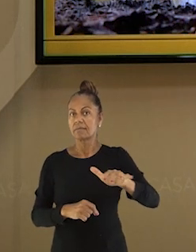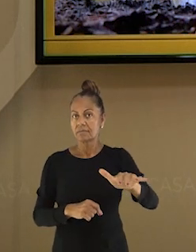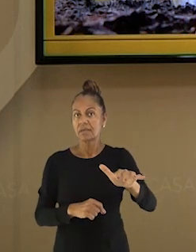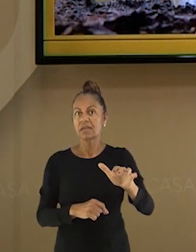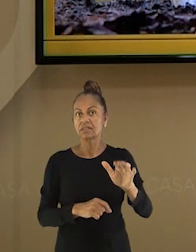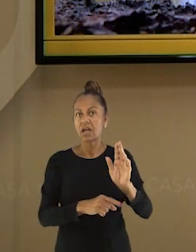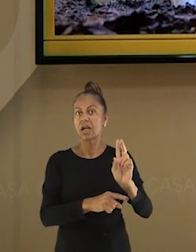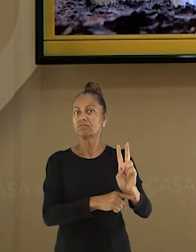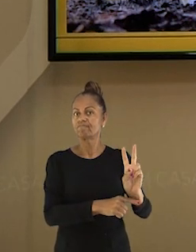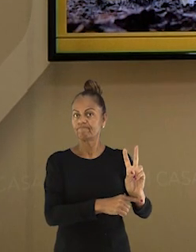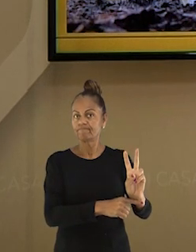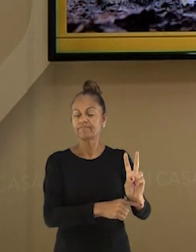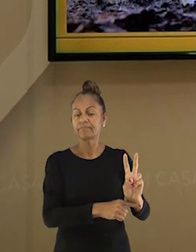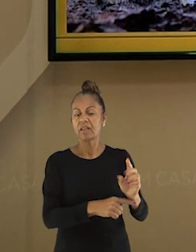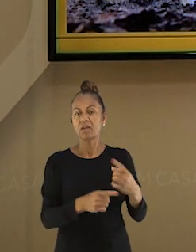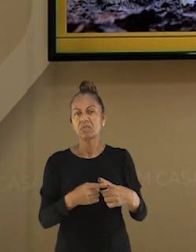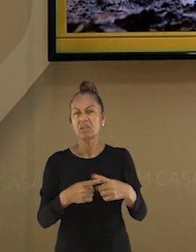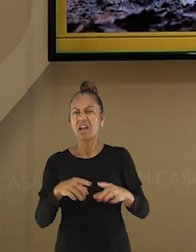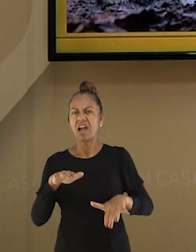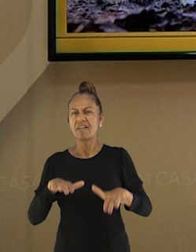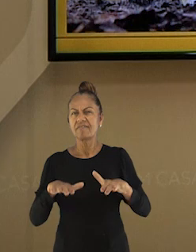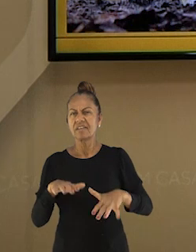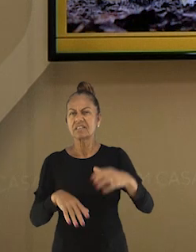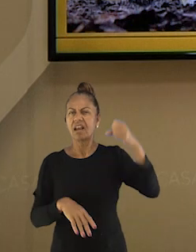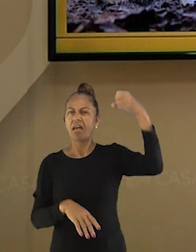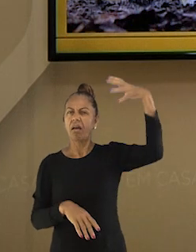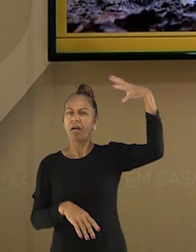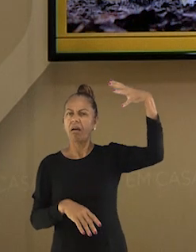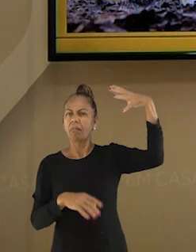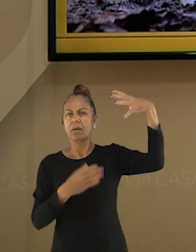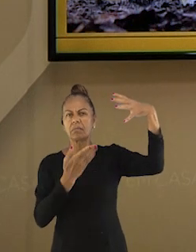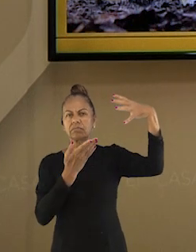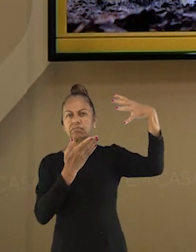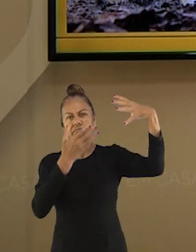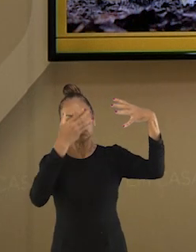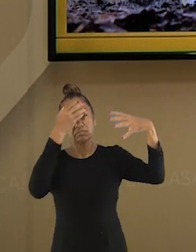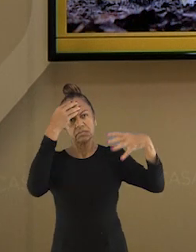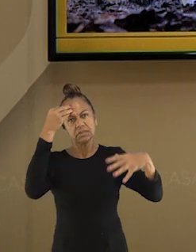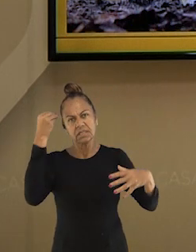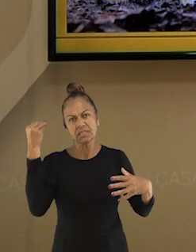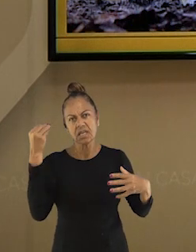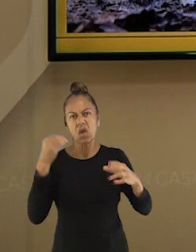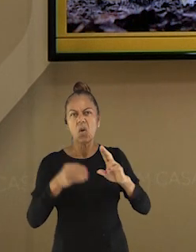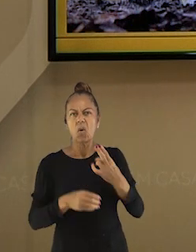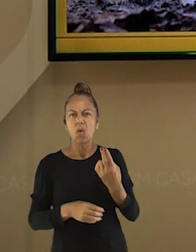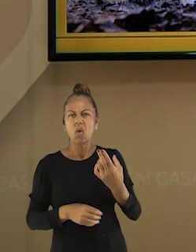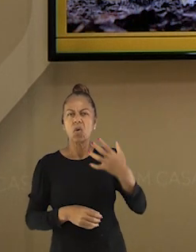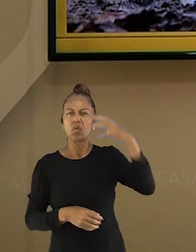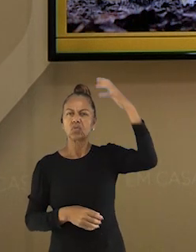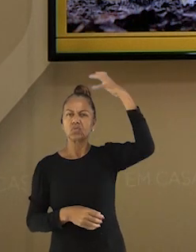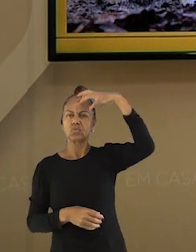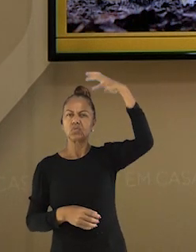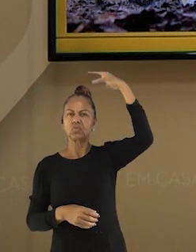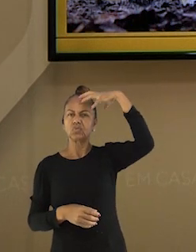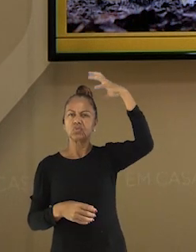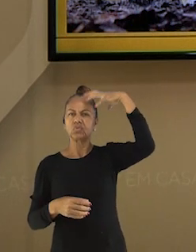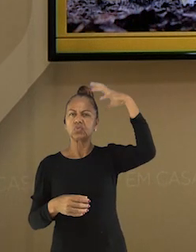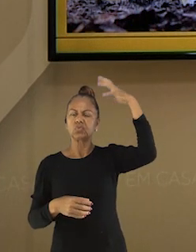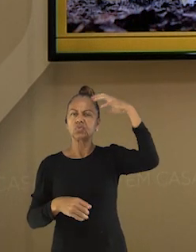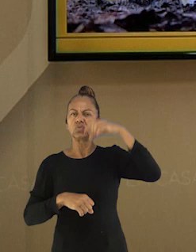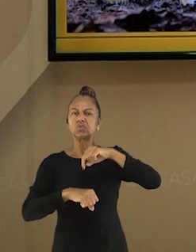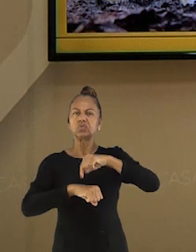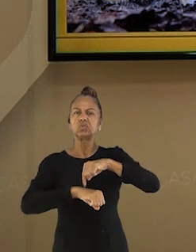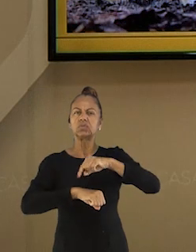do meio ambiente? Pois é, galera. Esquecer uma lâmpada acesa ou tomar um banho demorado no chuveiro